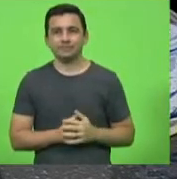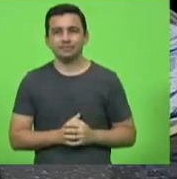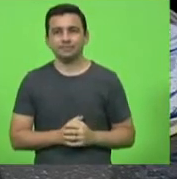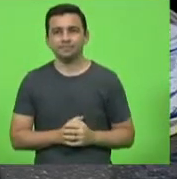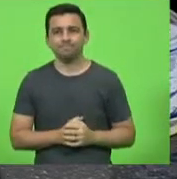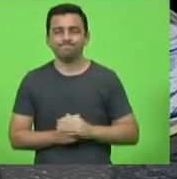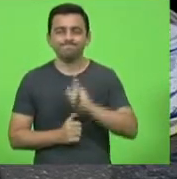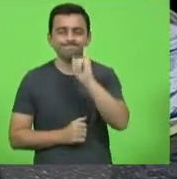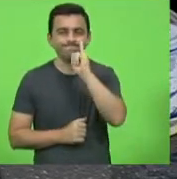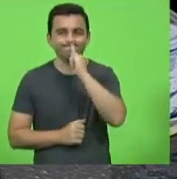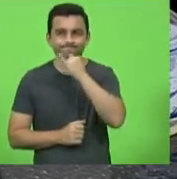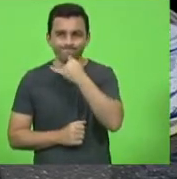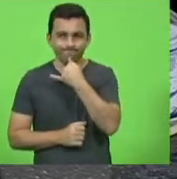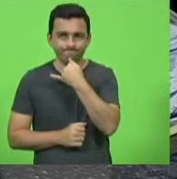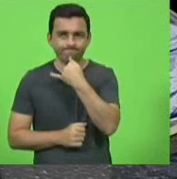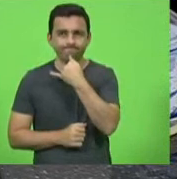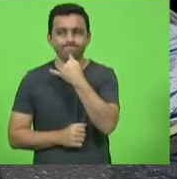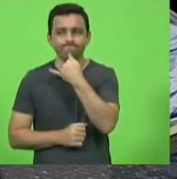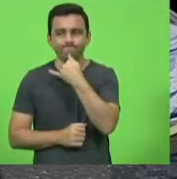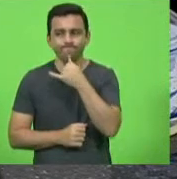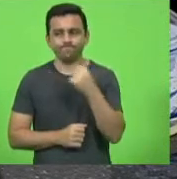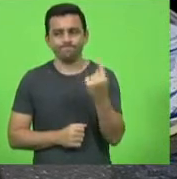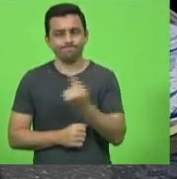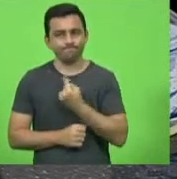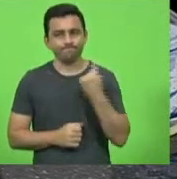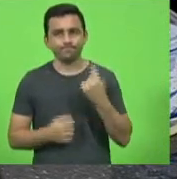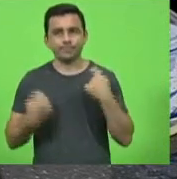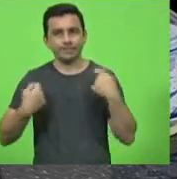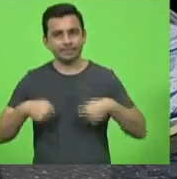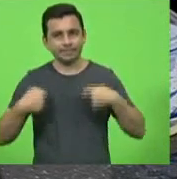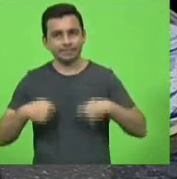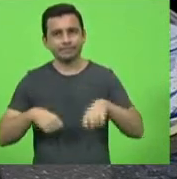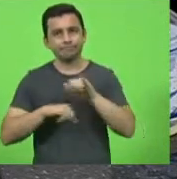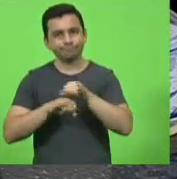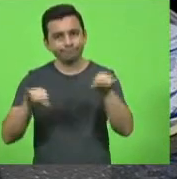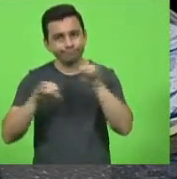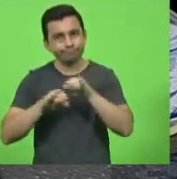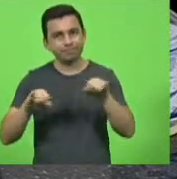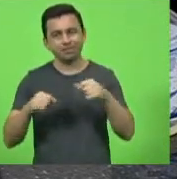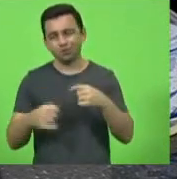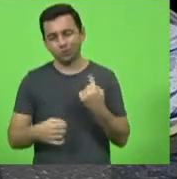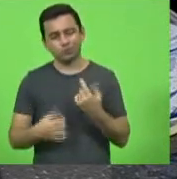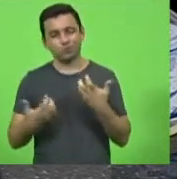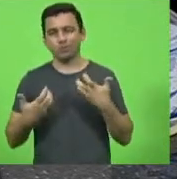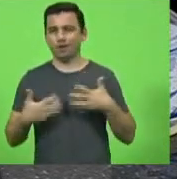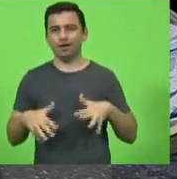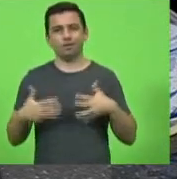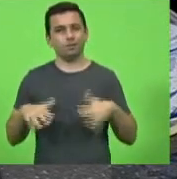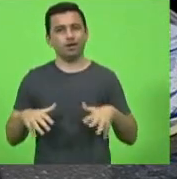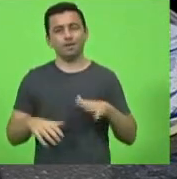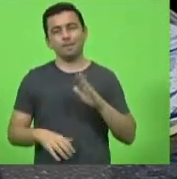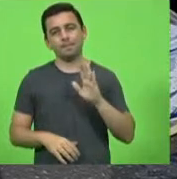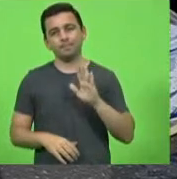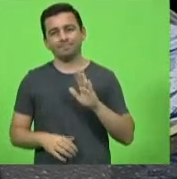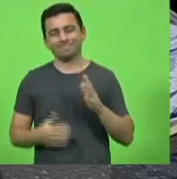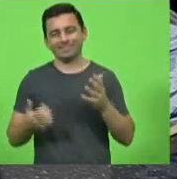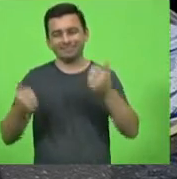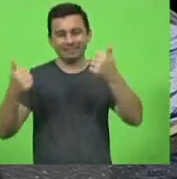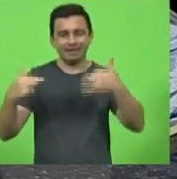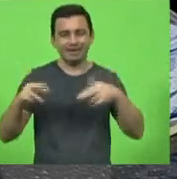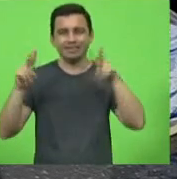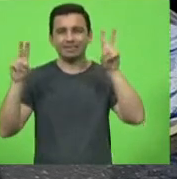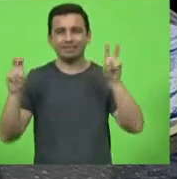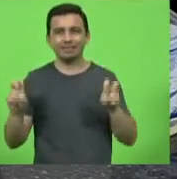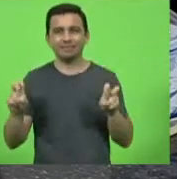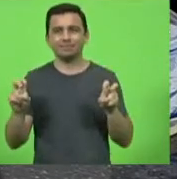infelizmente precisamos noticiar isso aqui não gostaríamos de tratar desse assunto